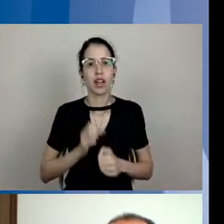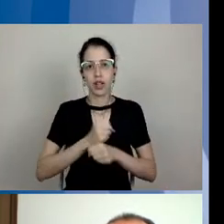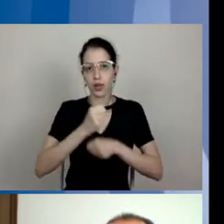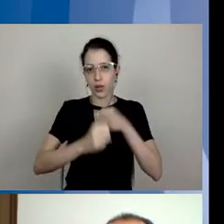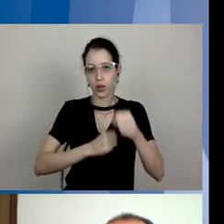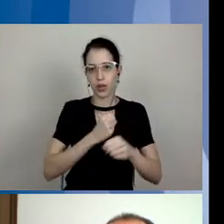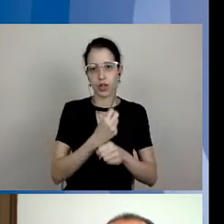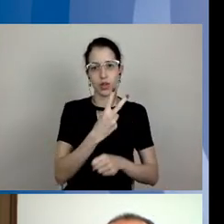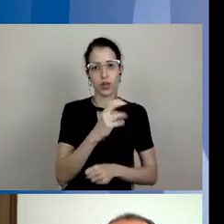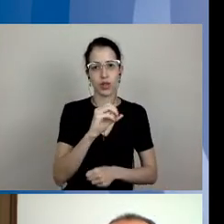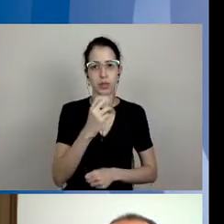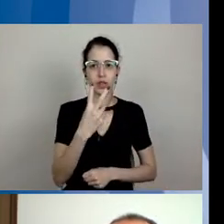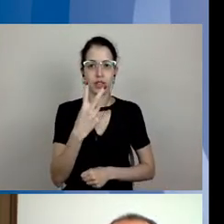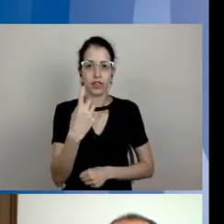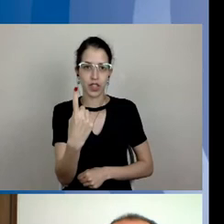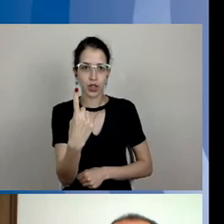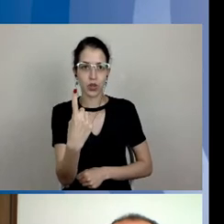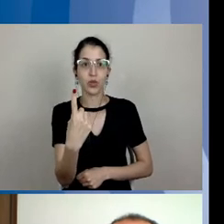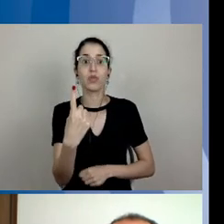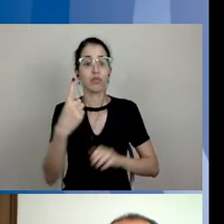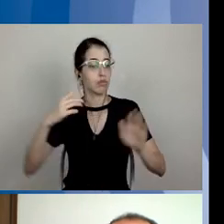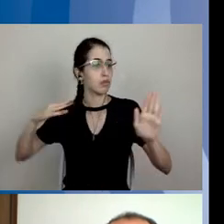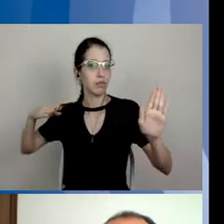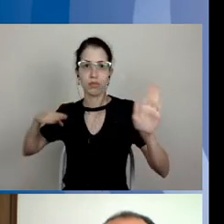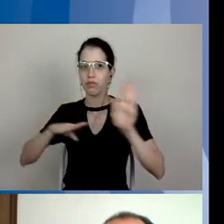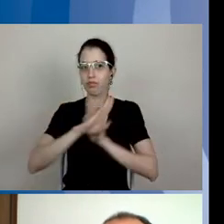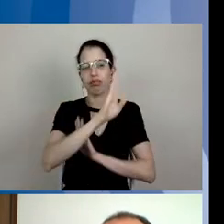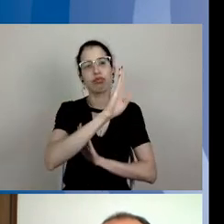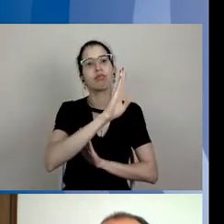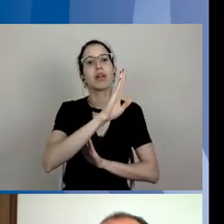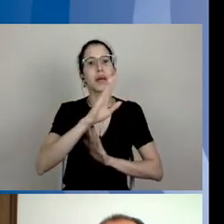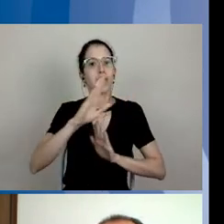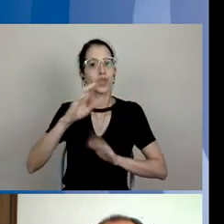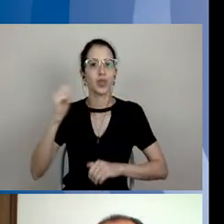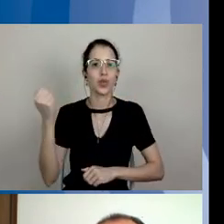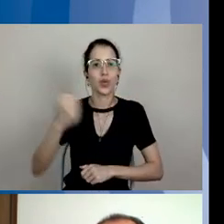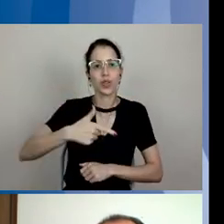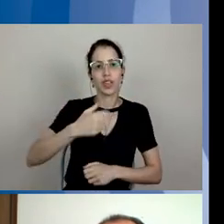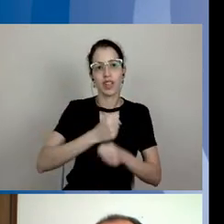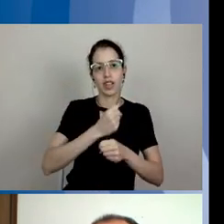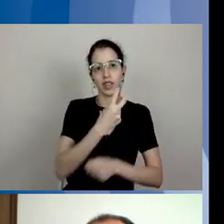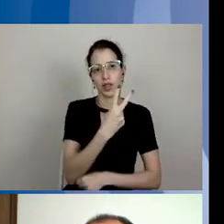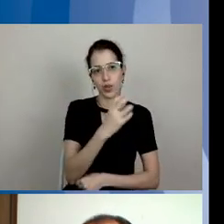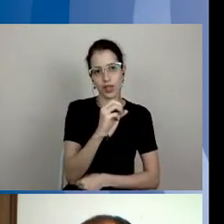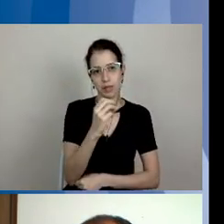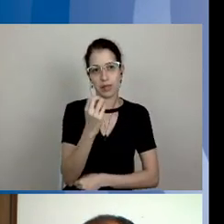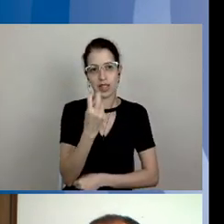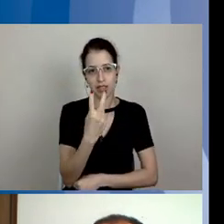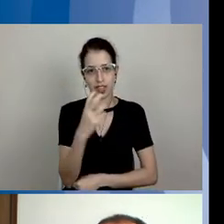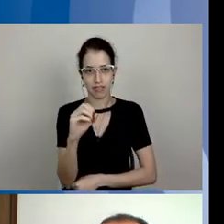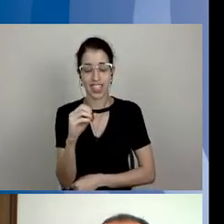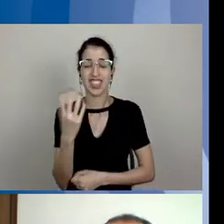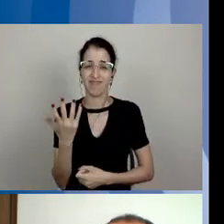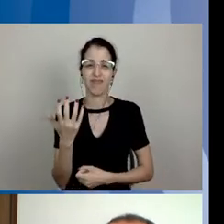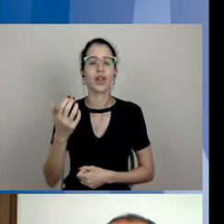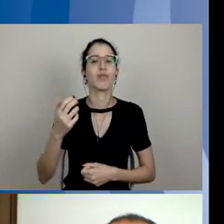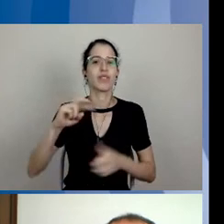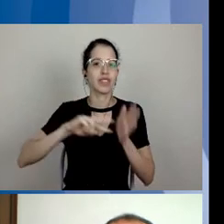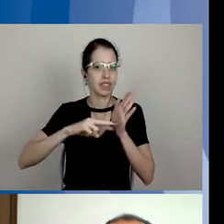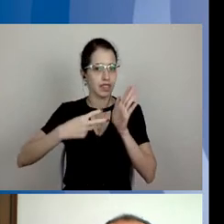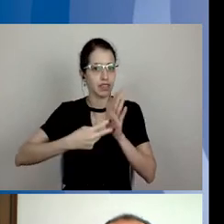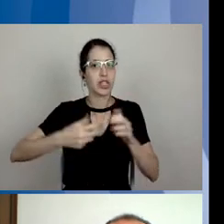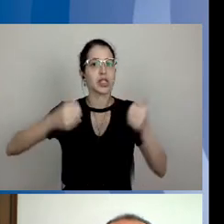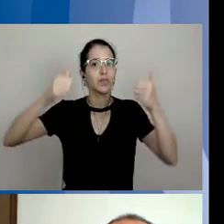diária de casos até maior do que foi em 2020, mostrando que a situação realmente epidemiológica é bastante